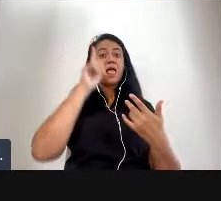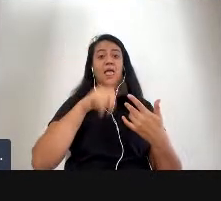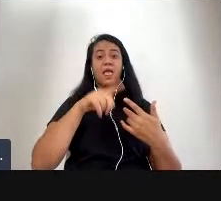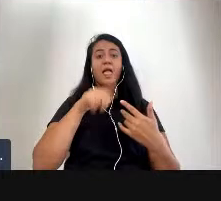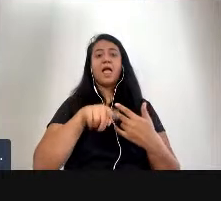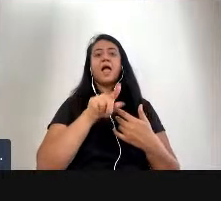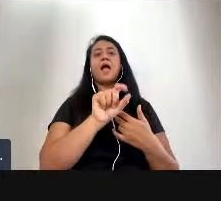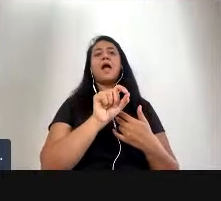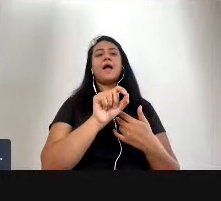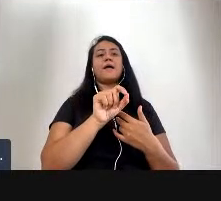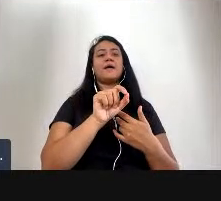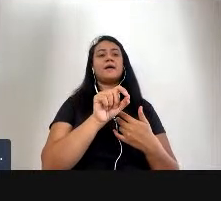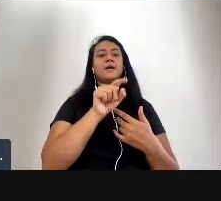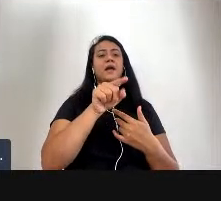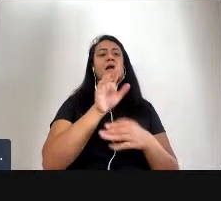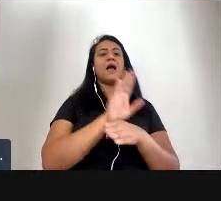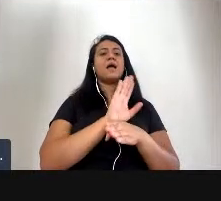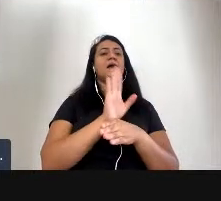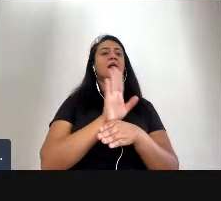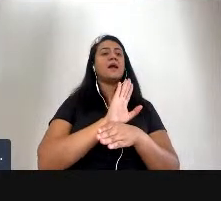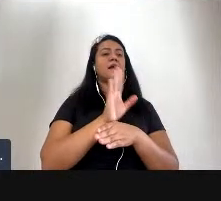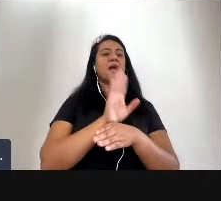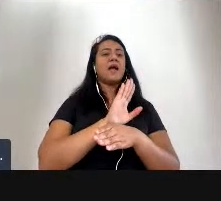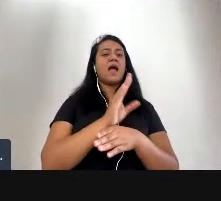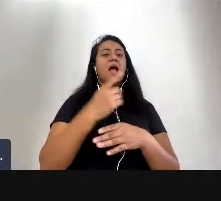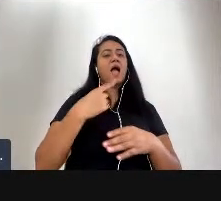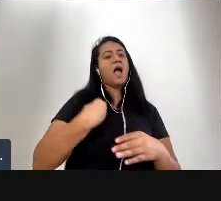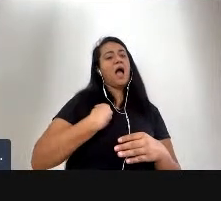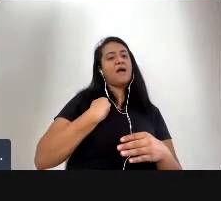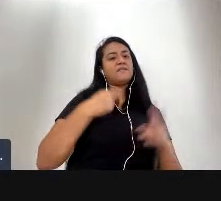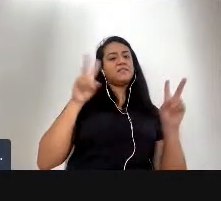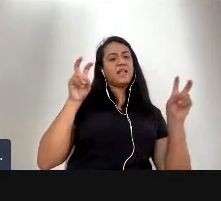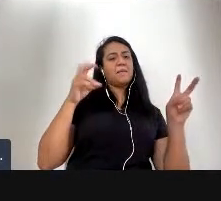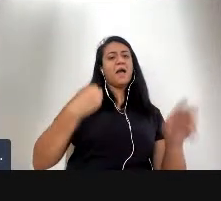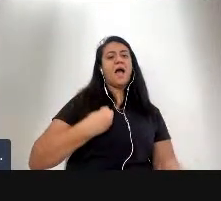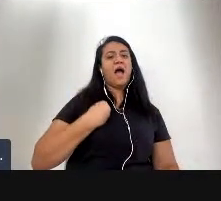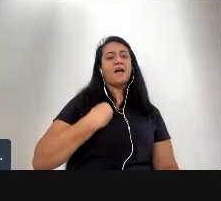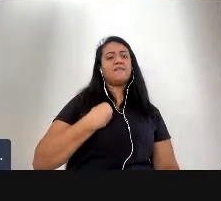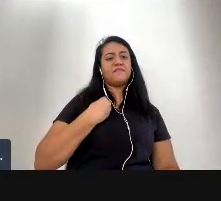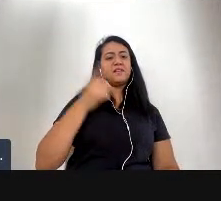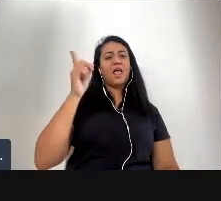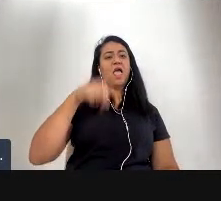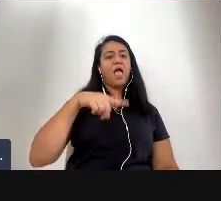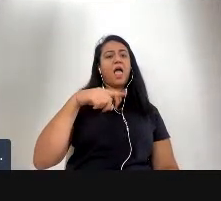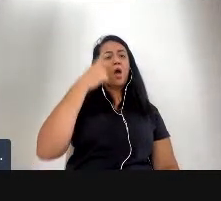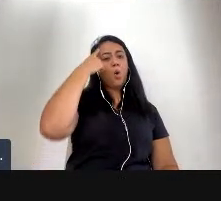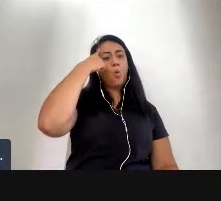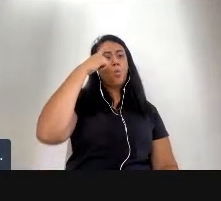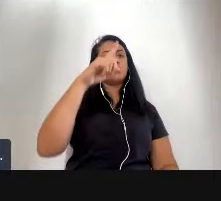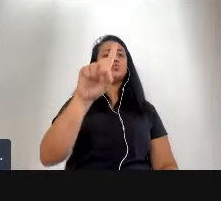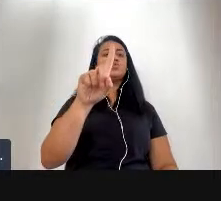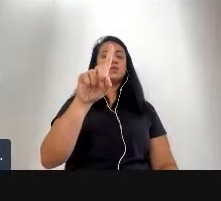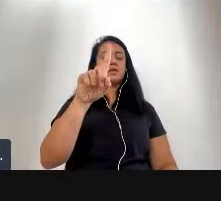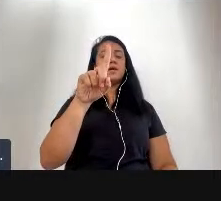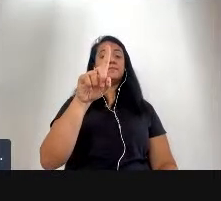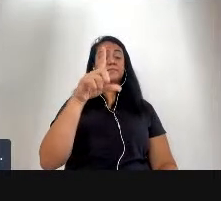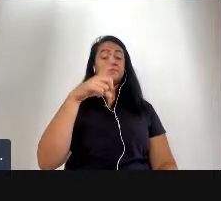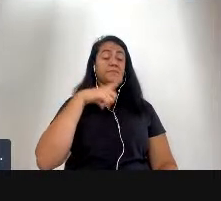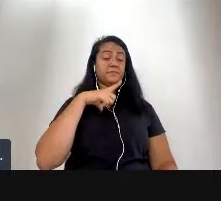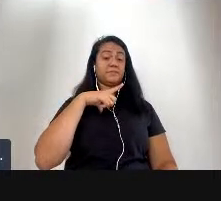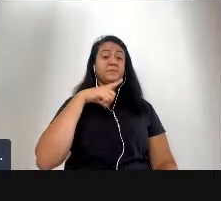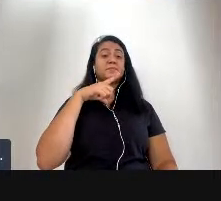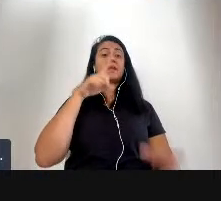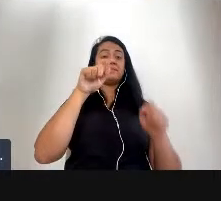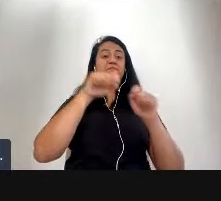é esse filme A Vida é um Dia né que foi dirigido pelo escocês o Kevin